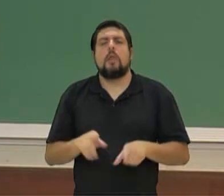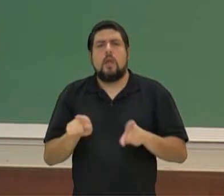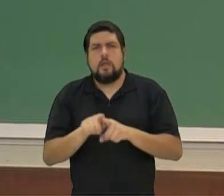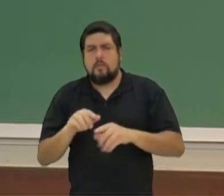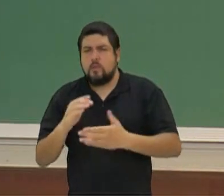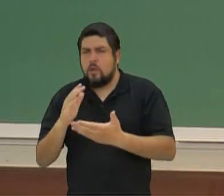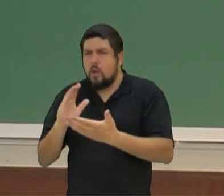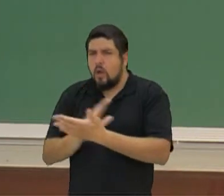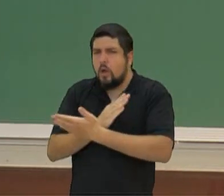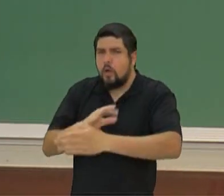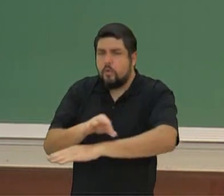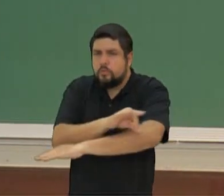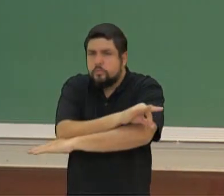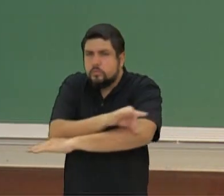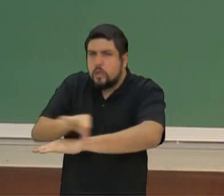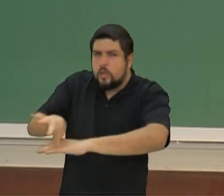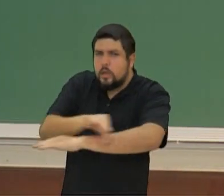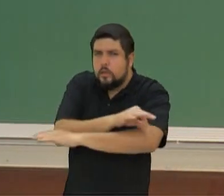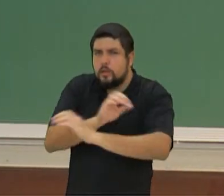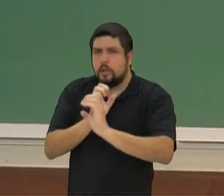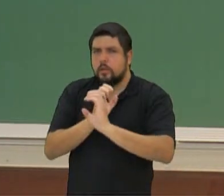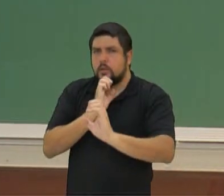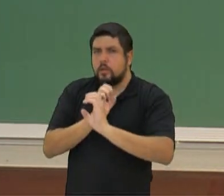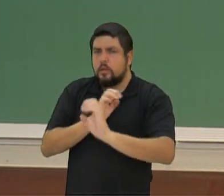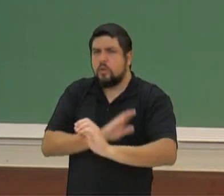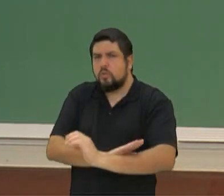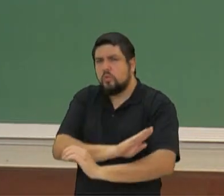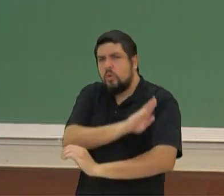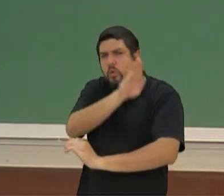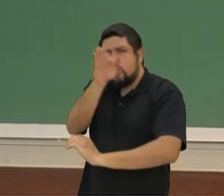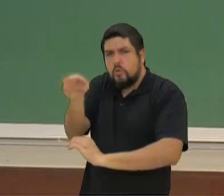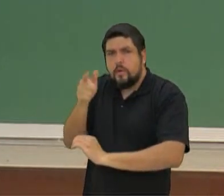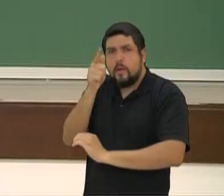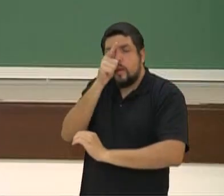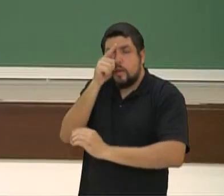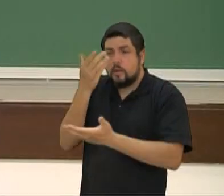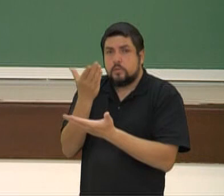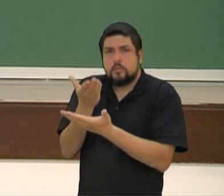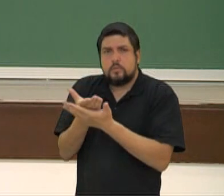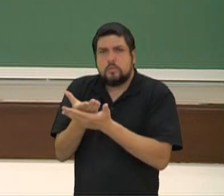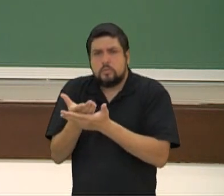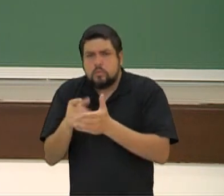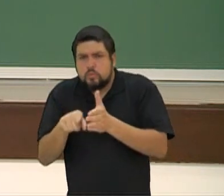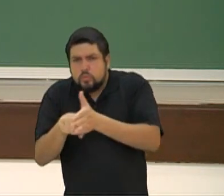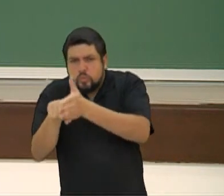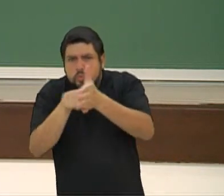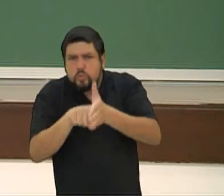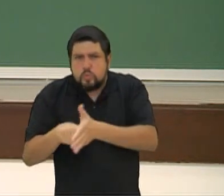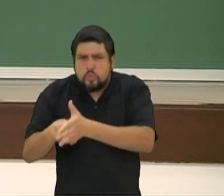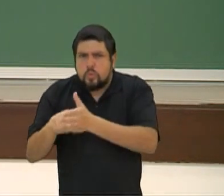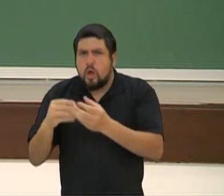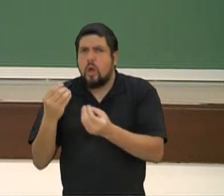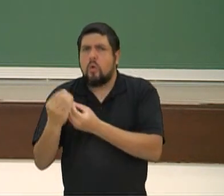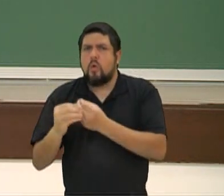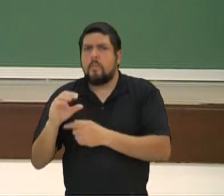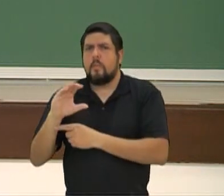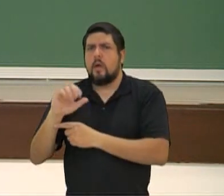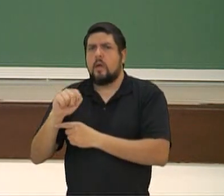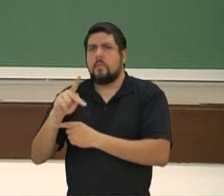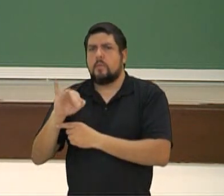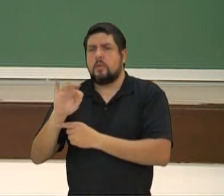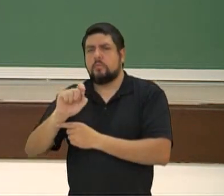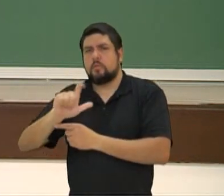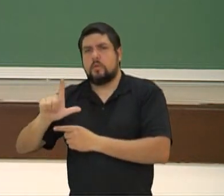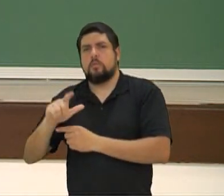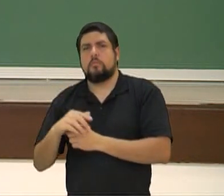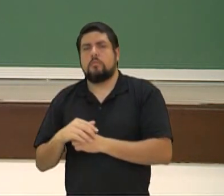a região de Atenas fazer um estudo sobre os capitel. Acho muito interessante. Como também vi, não tem nada a ver, mas mais ou menos